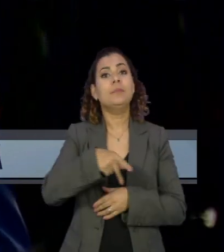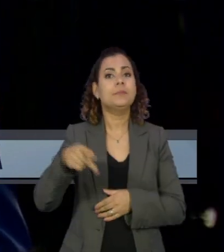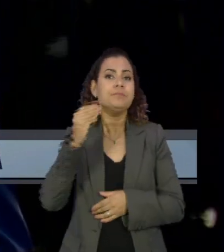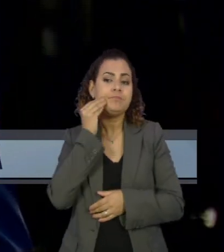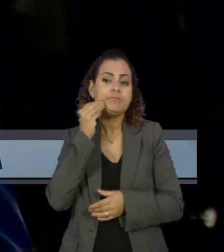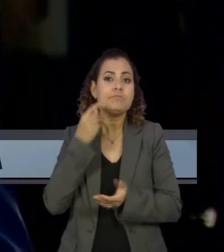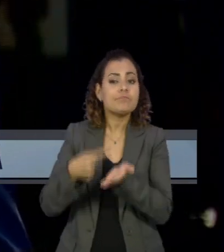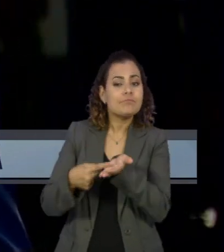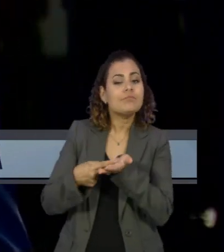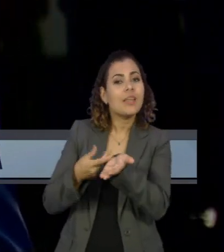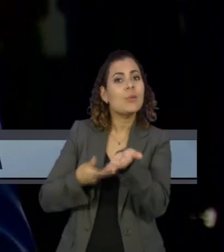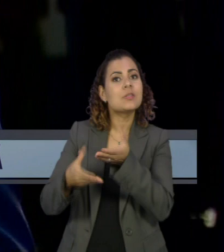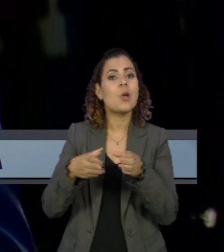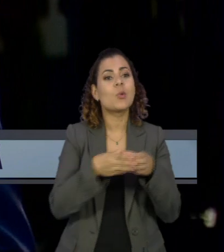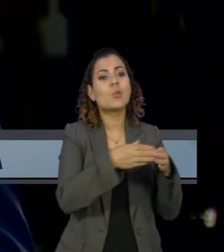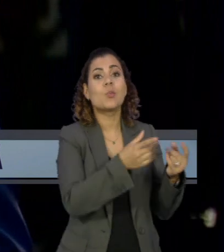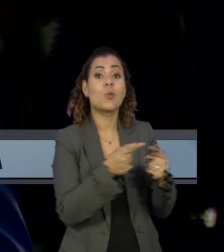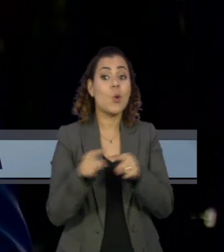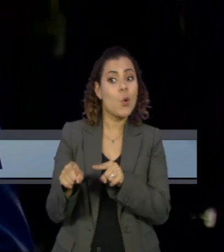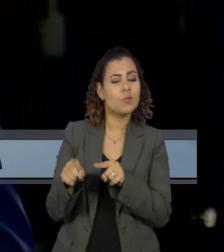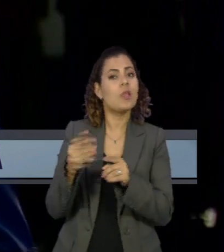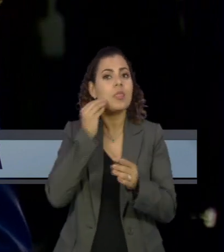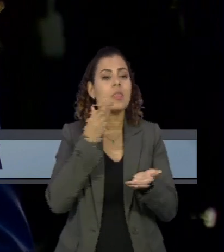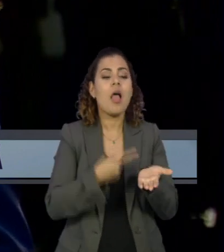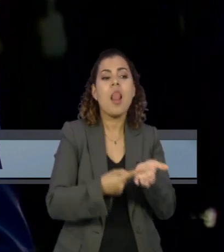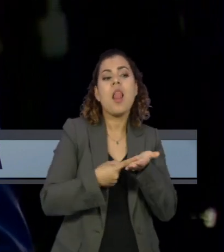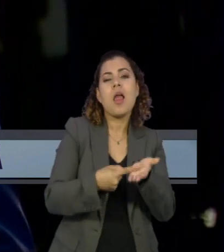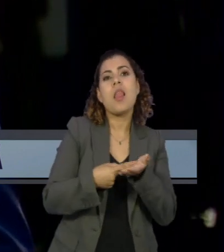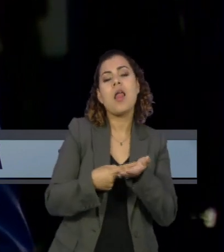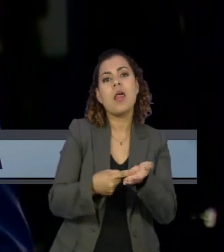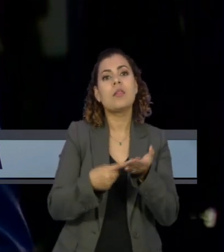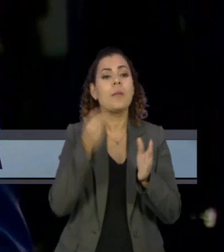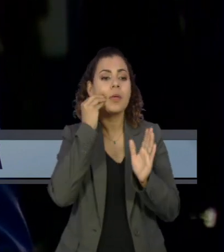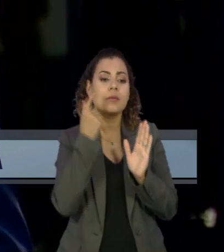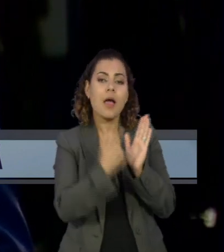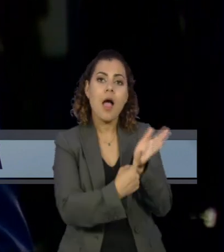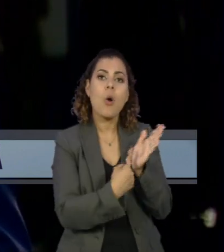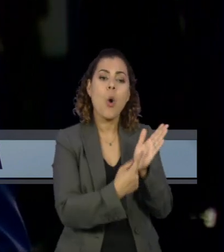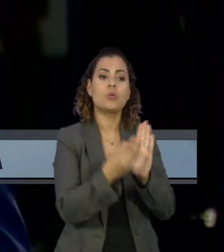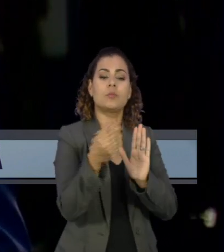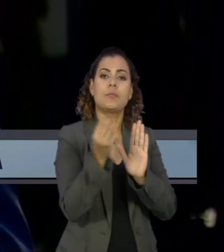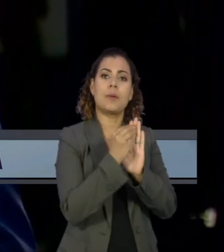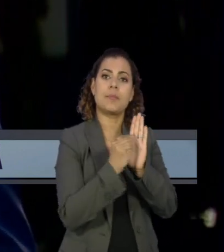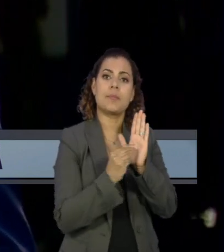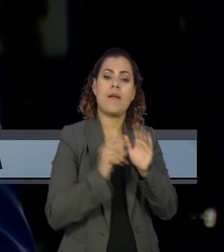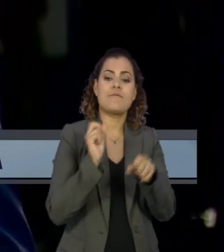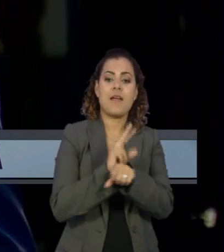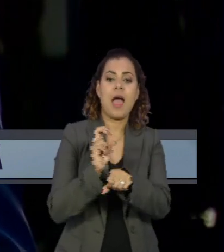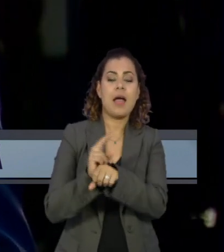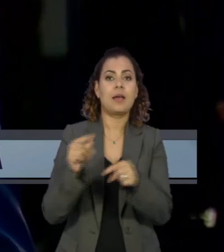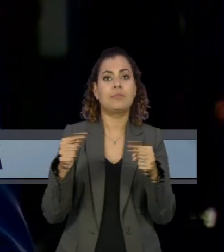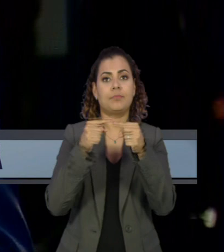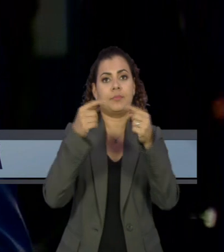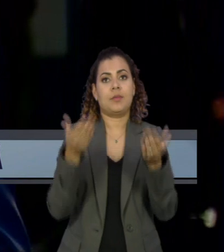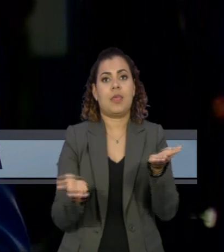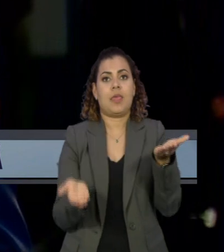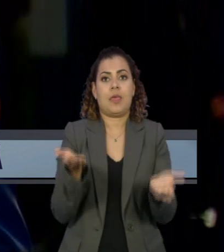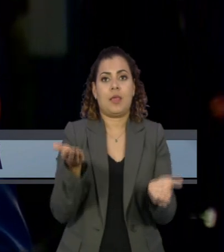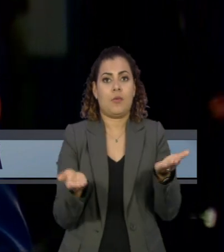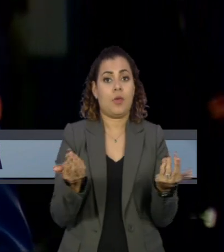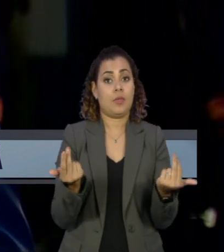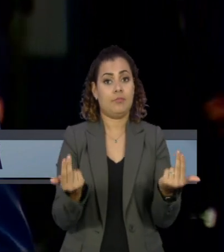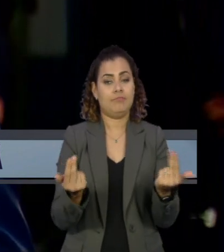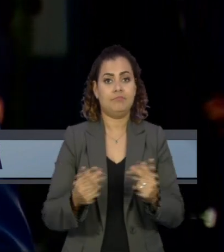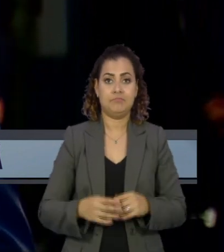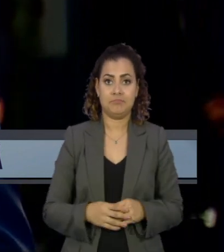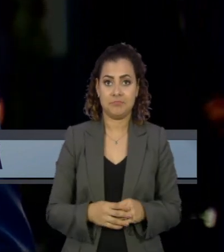negociar com a oposição um acordo para preencher as vagas de maneira mais igual para a mesa